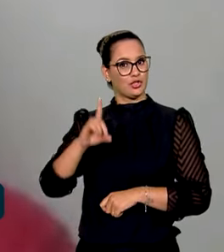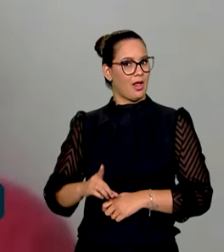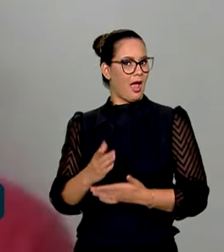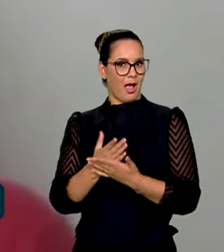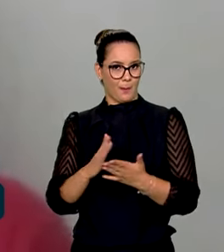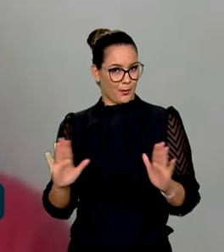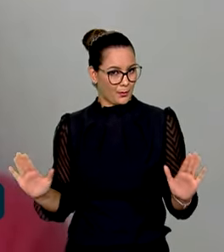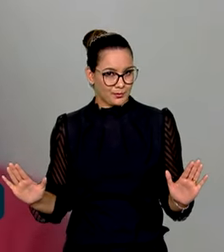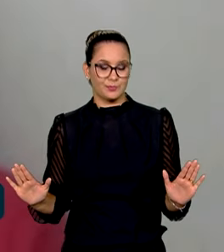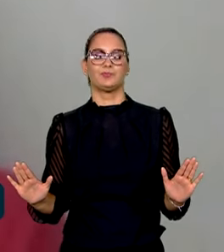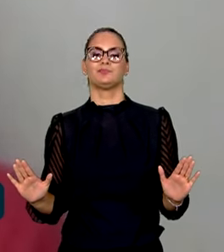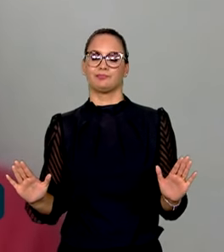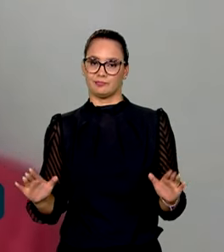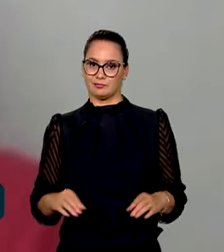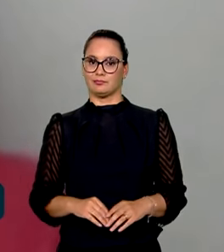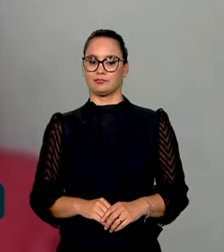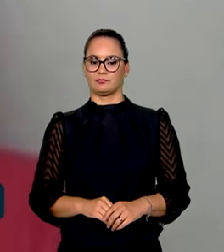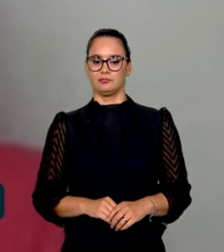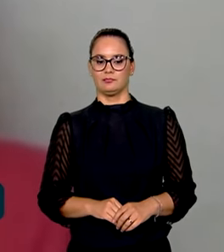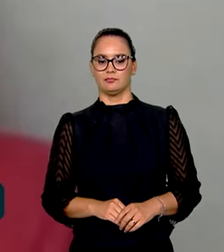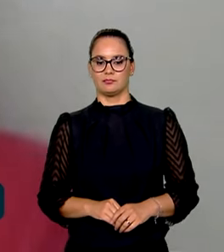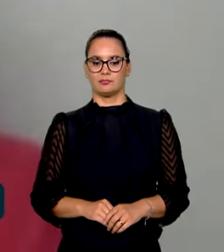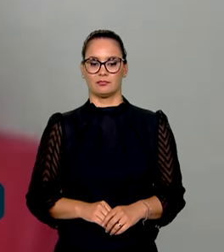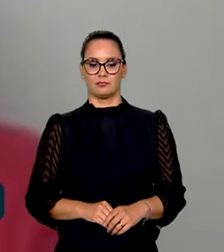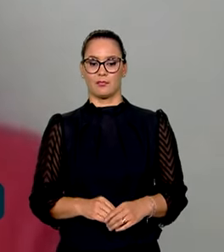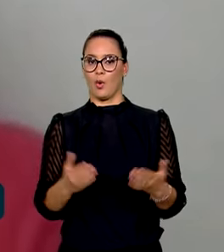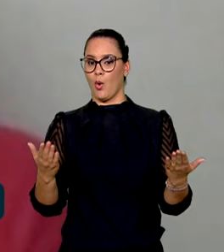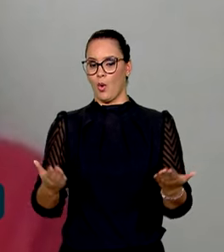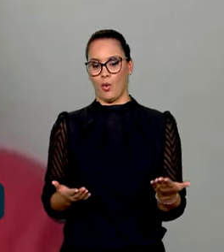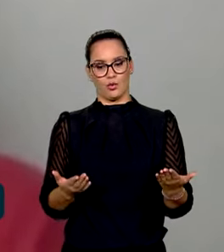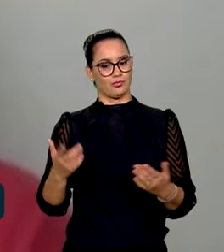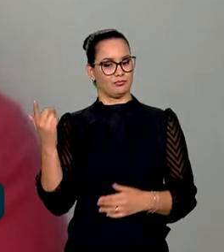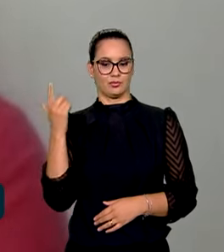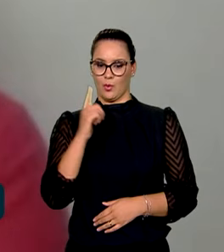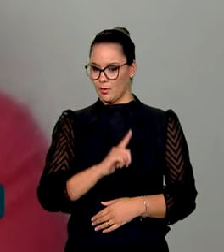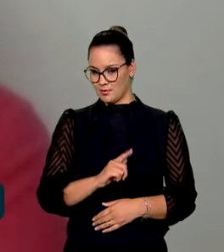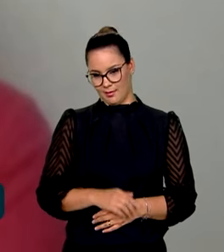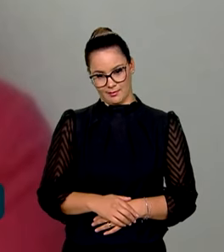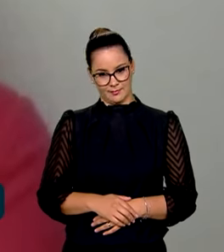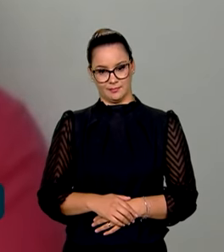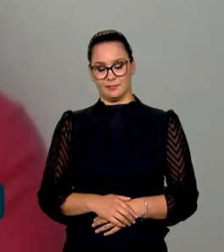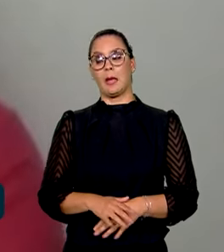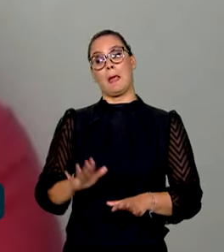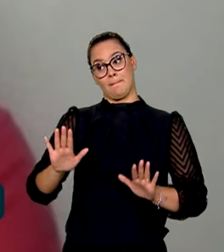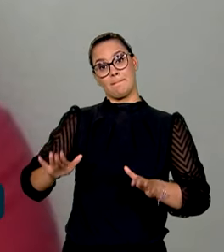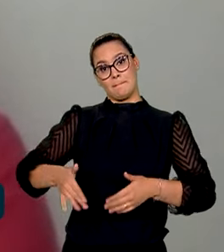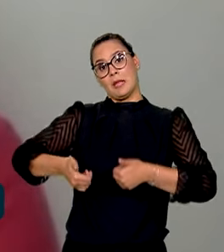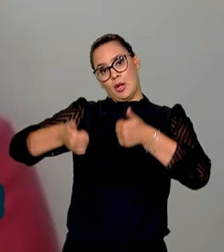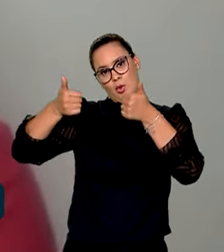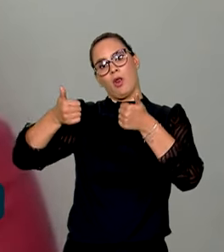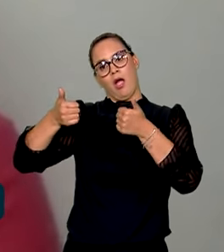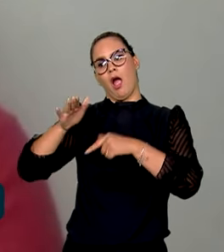no público e hoje em dia a gente não consegue mais assim. E ele melhorar bastante, né,